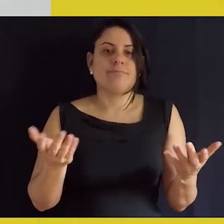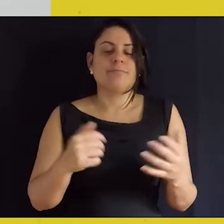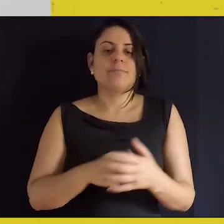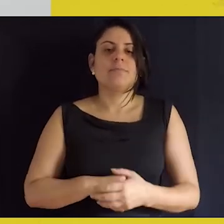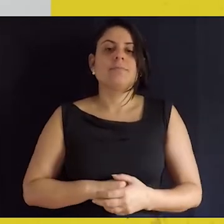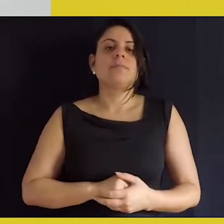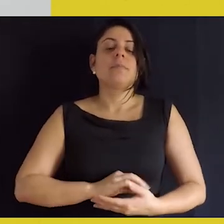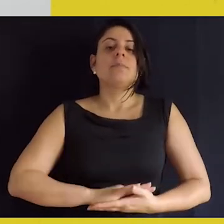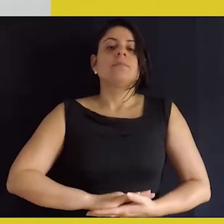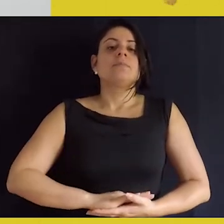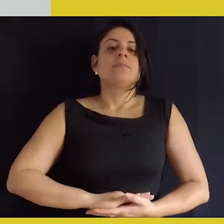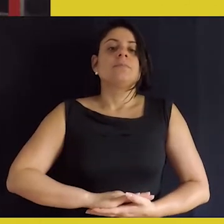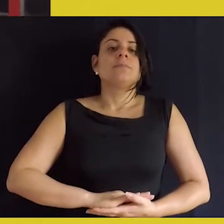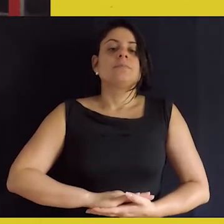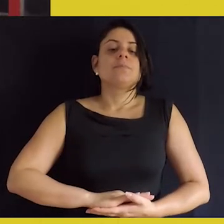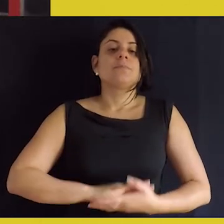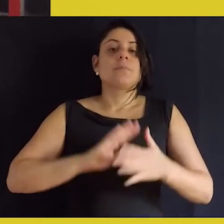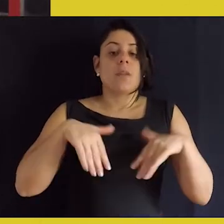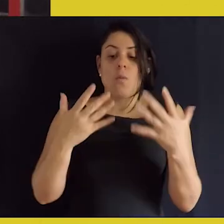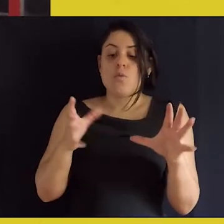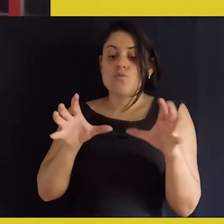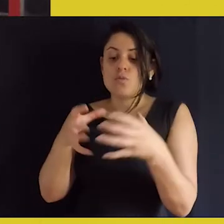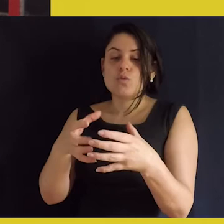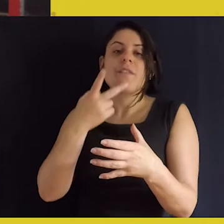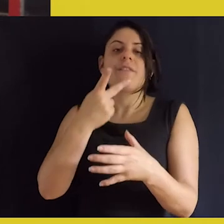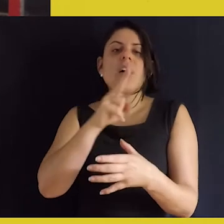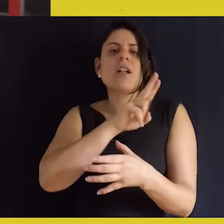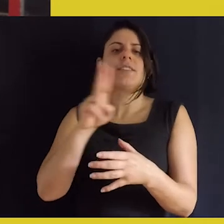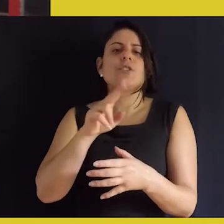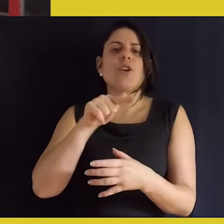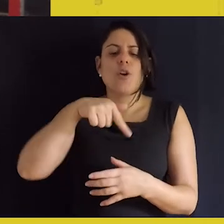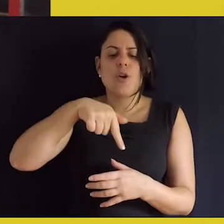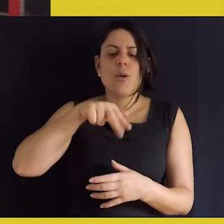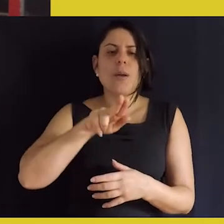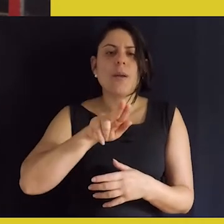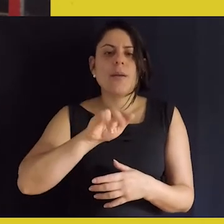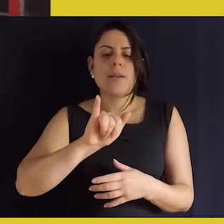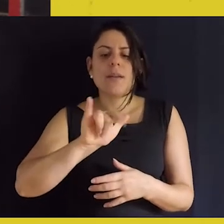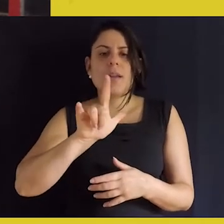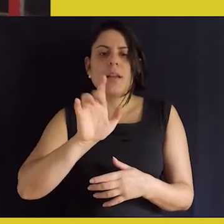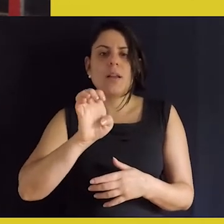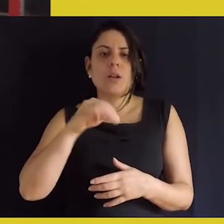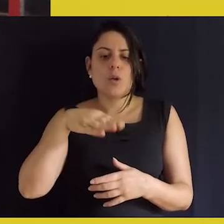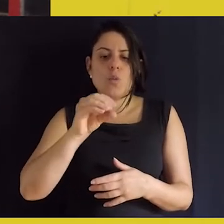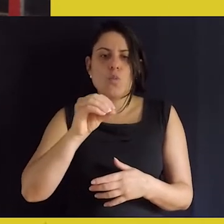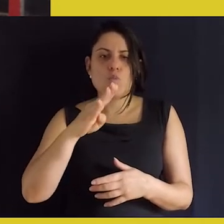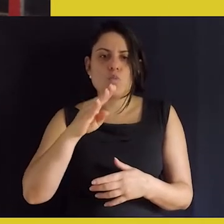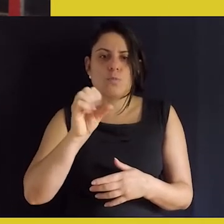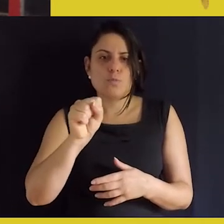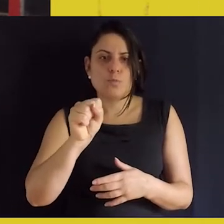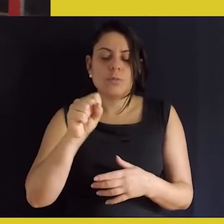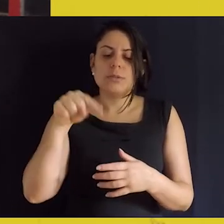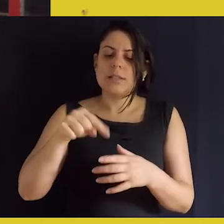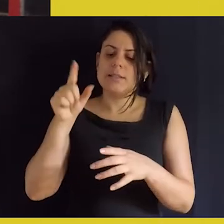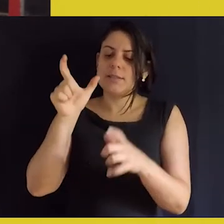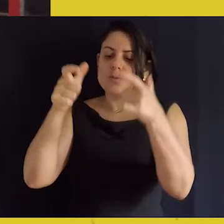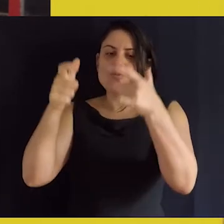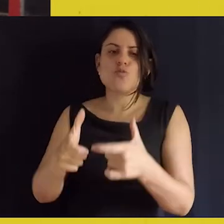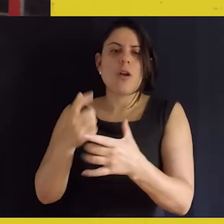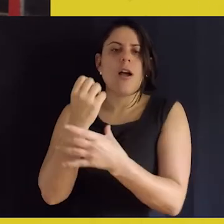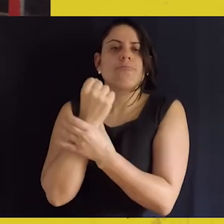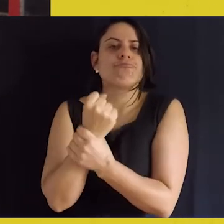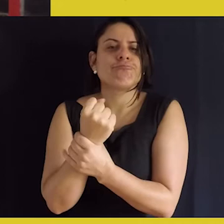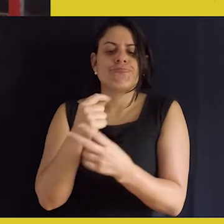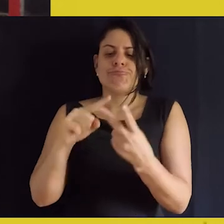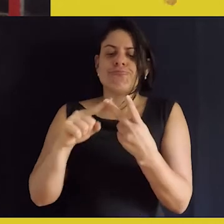cis e heteronormativo. Quando eu falo de queerongos, quando eu falo de queerongos, logo eu penso nesse espaço de afeto,